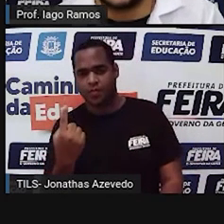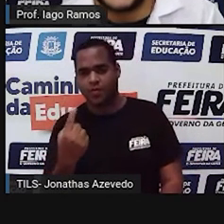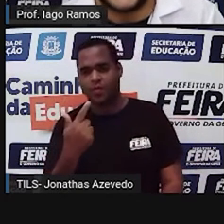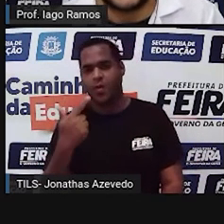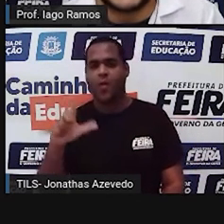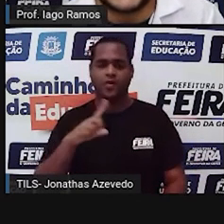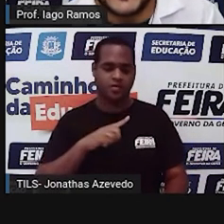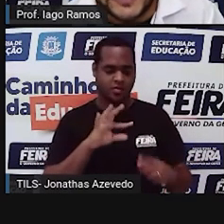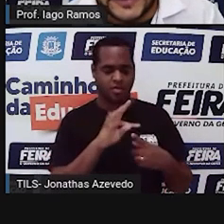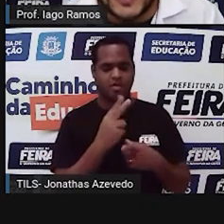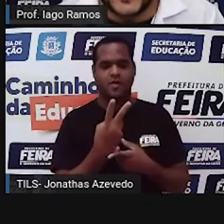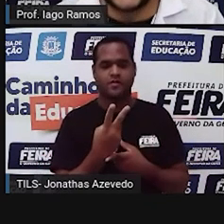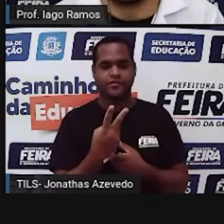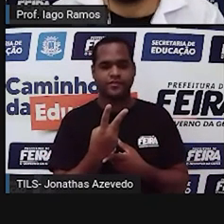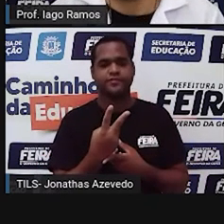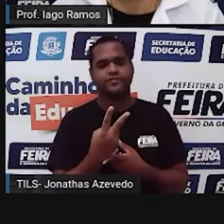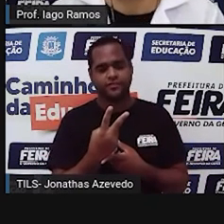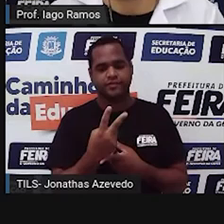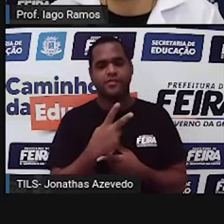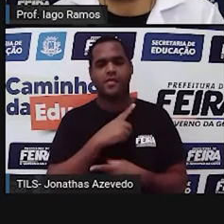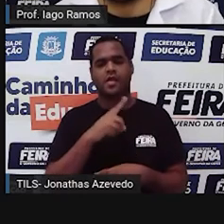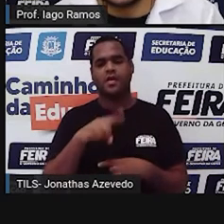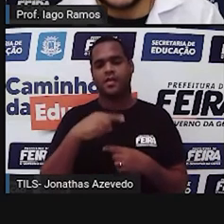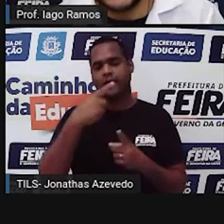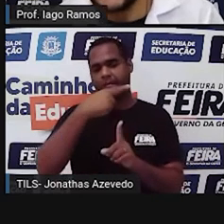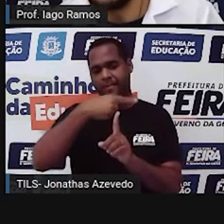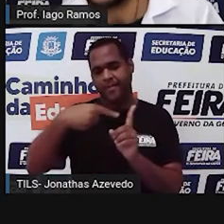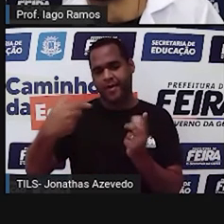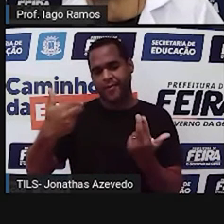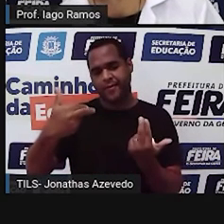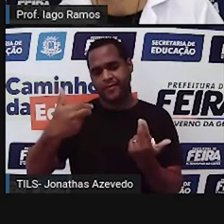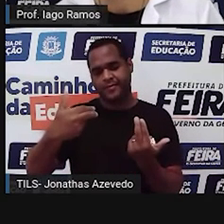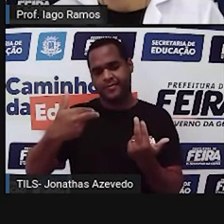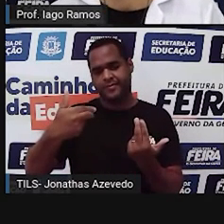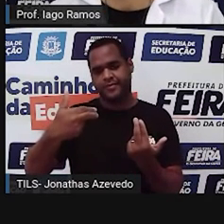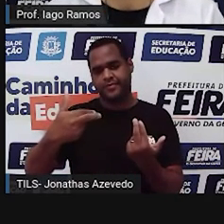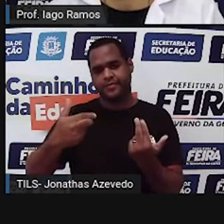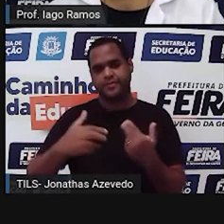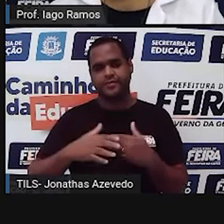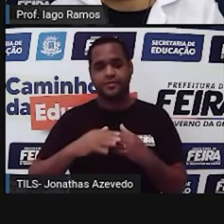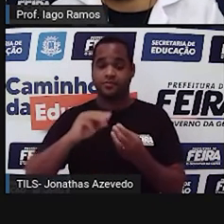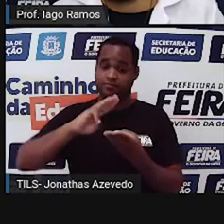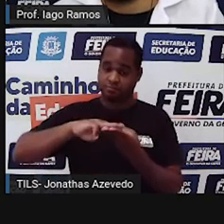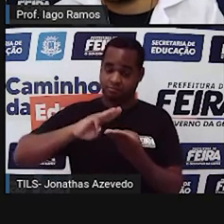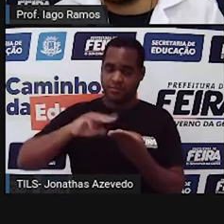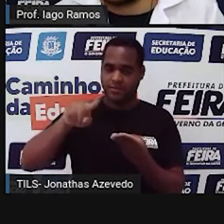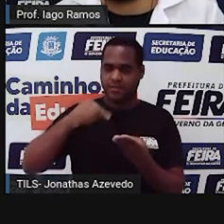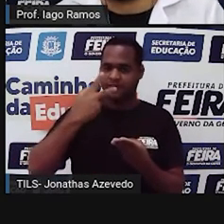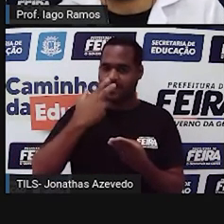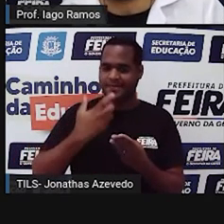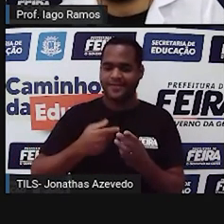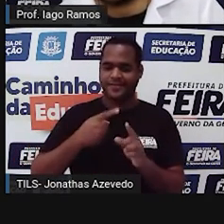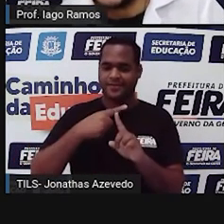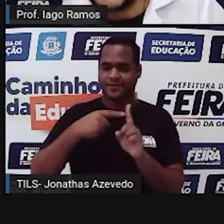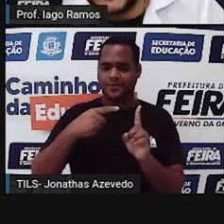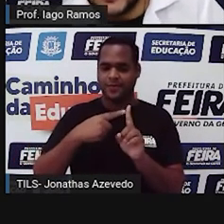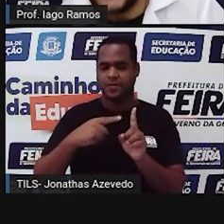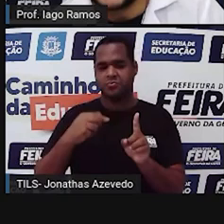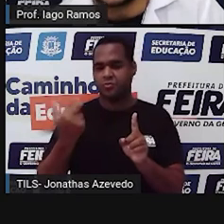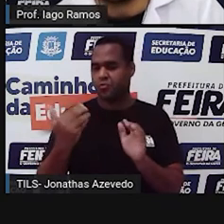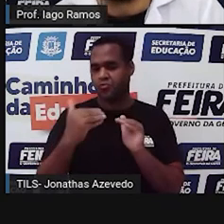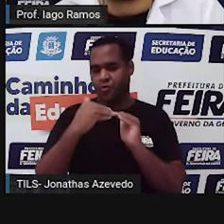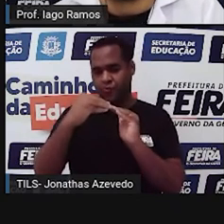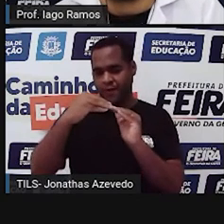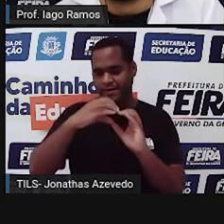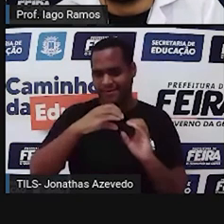triângulo de T2. Esses triângulos são semelhantes, né? Em matemática a gente fala isso também, congruente, tá?